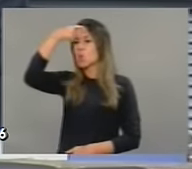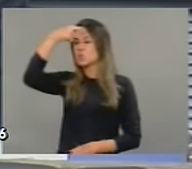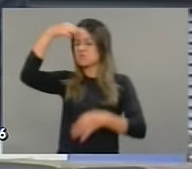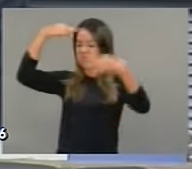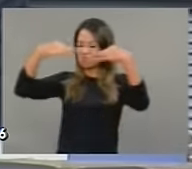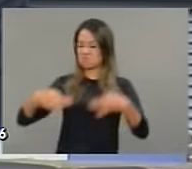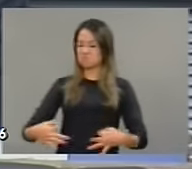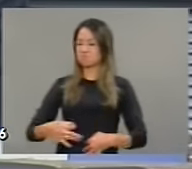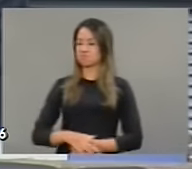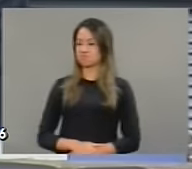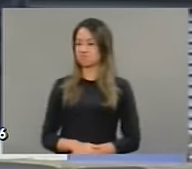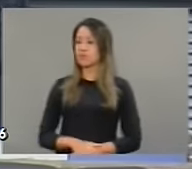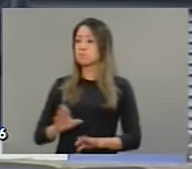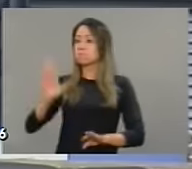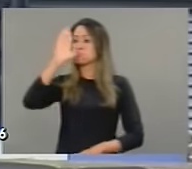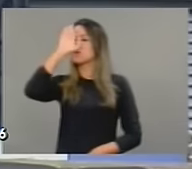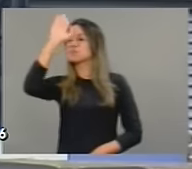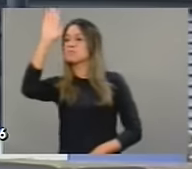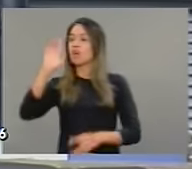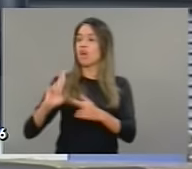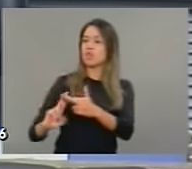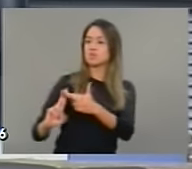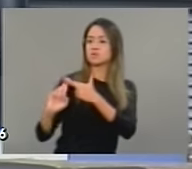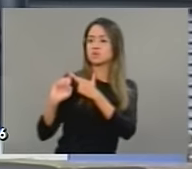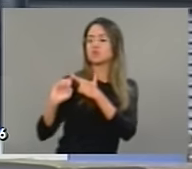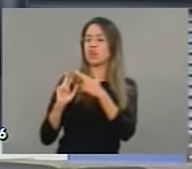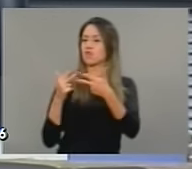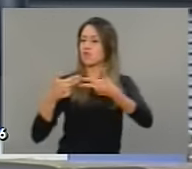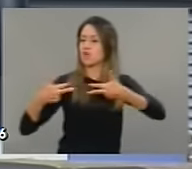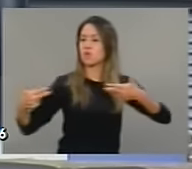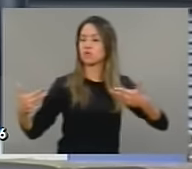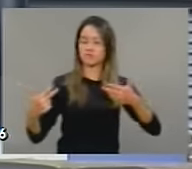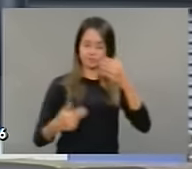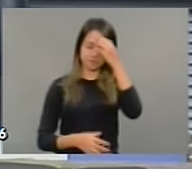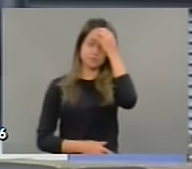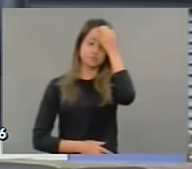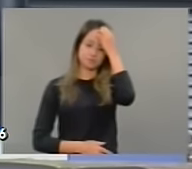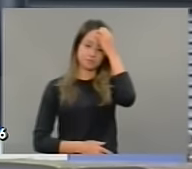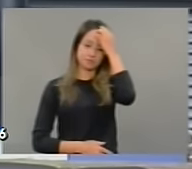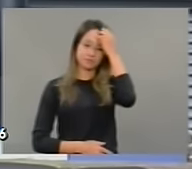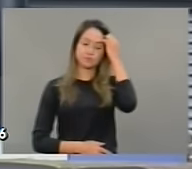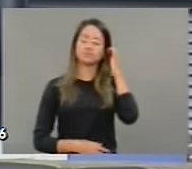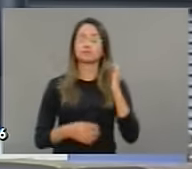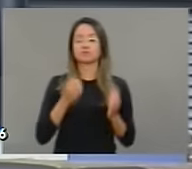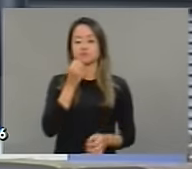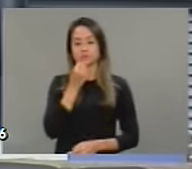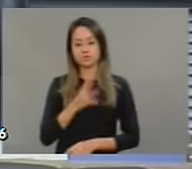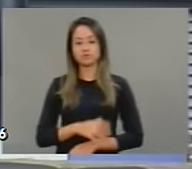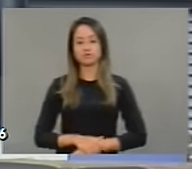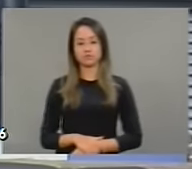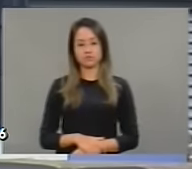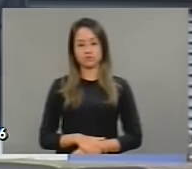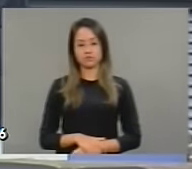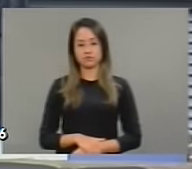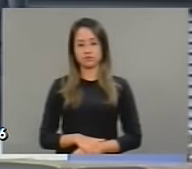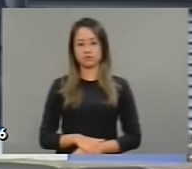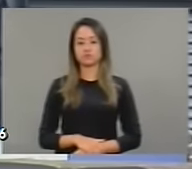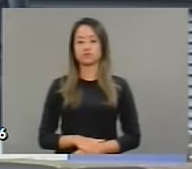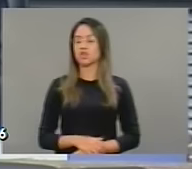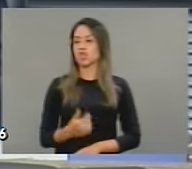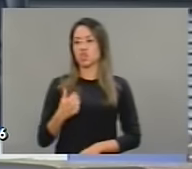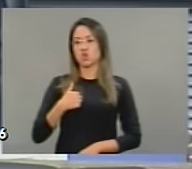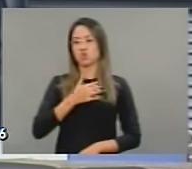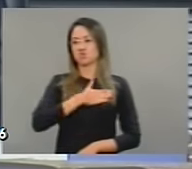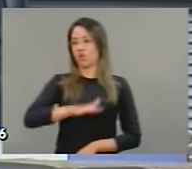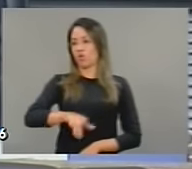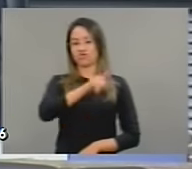sérias, mas principalmente responsáveis daqueles ideais que Vossa Excelência acredita. então eu gostaria de repudiar